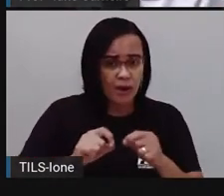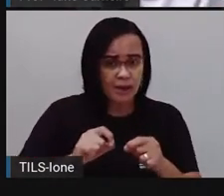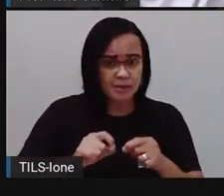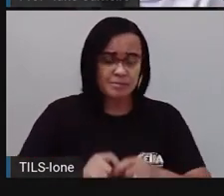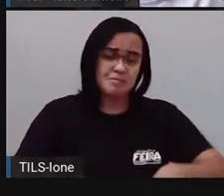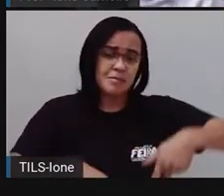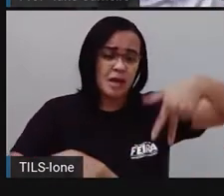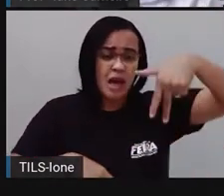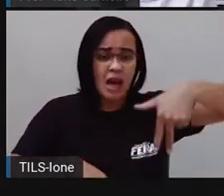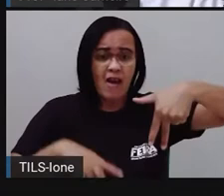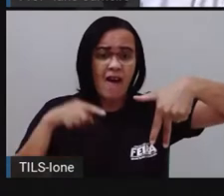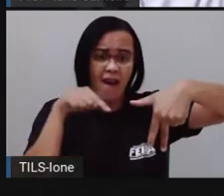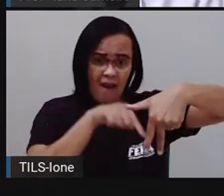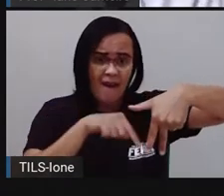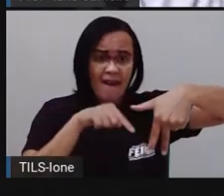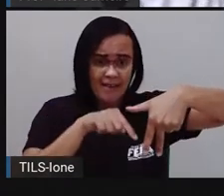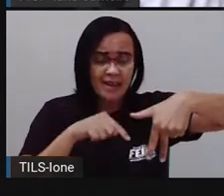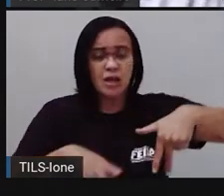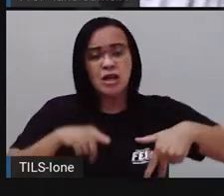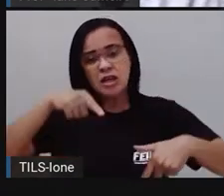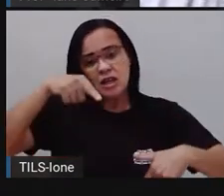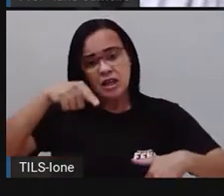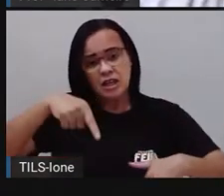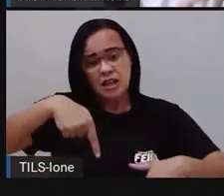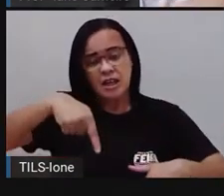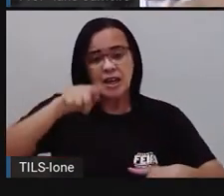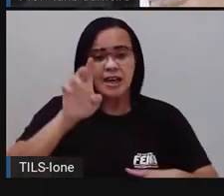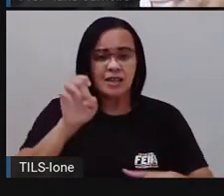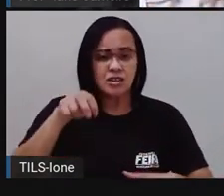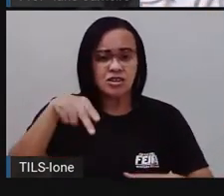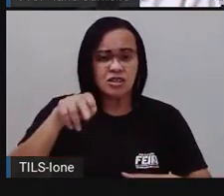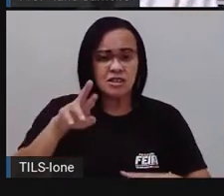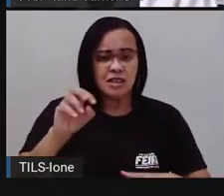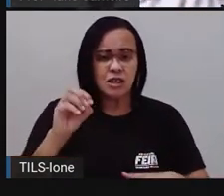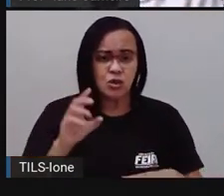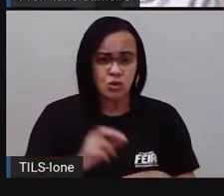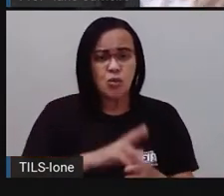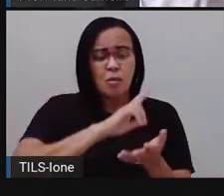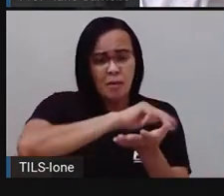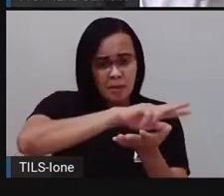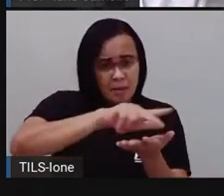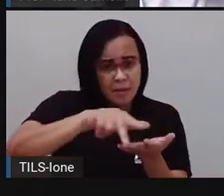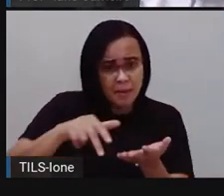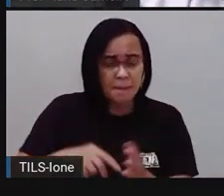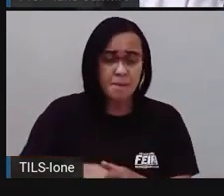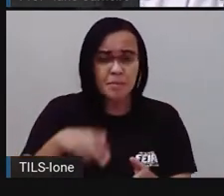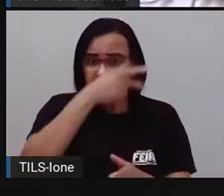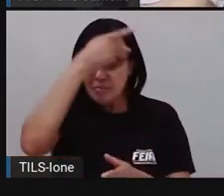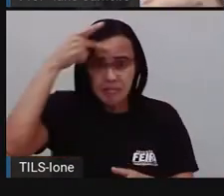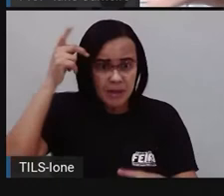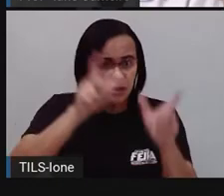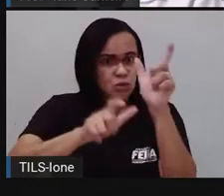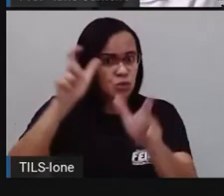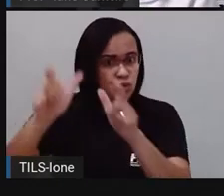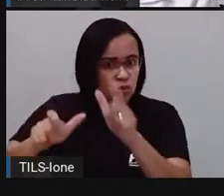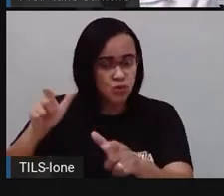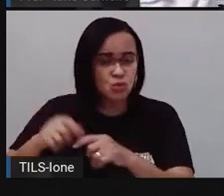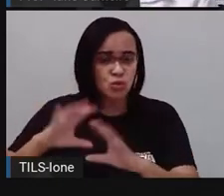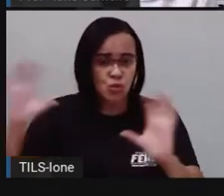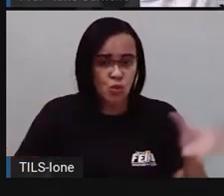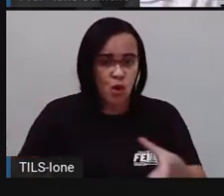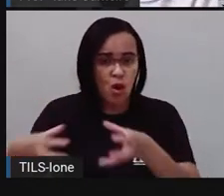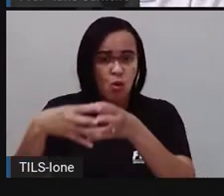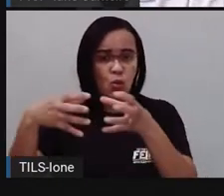dizendo de todo mundo que forma a nossa sociedade, né? Desde mulheres a crianças, né? A nossa etnia, a nossa raça.